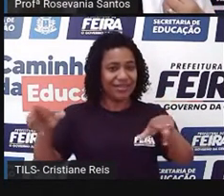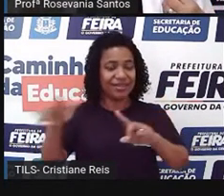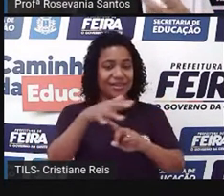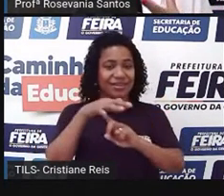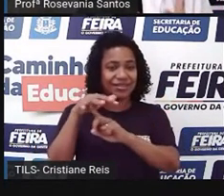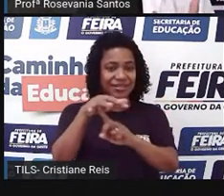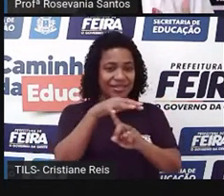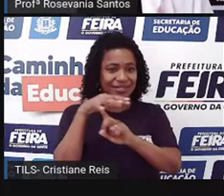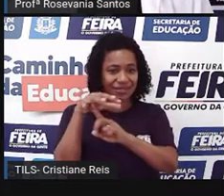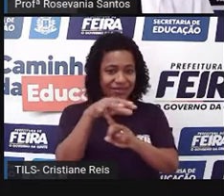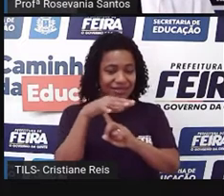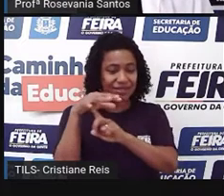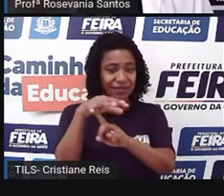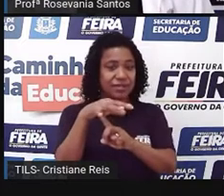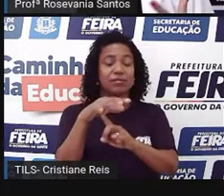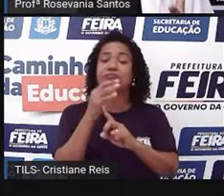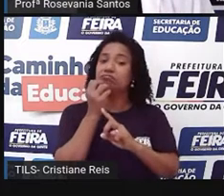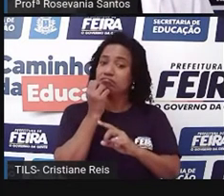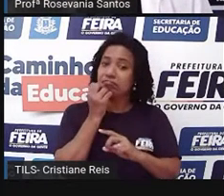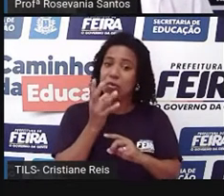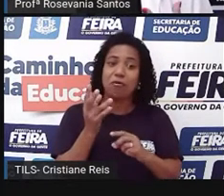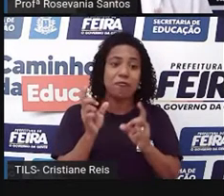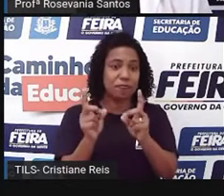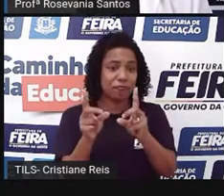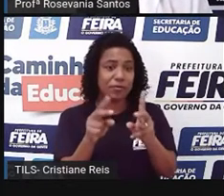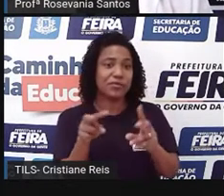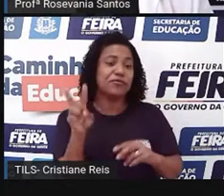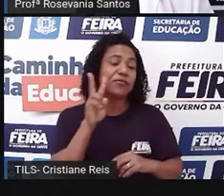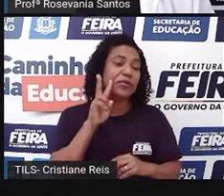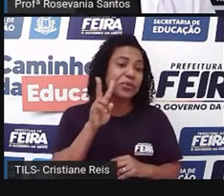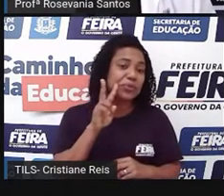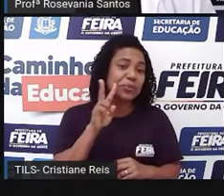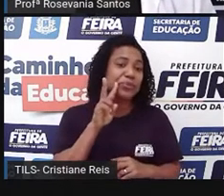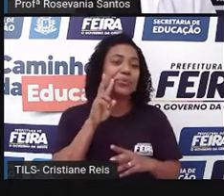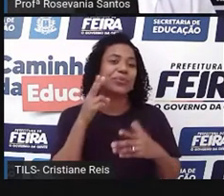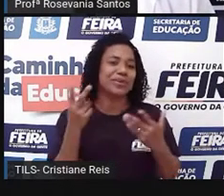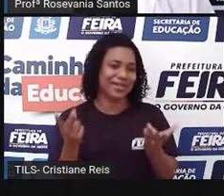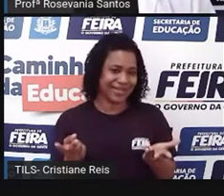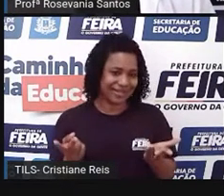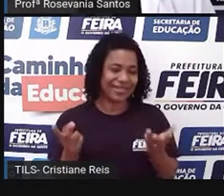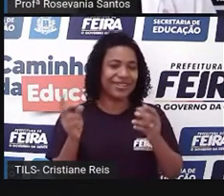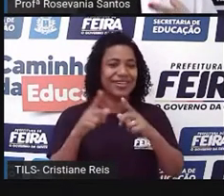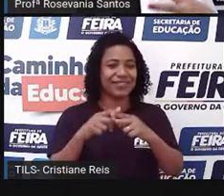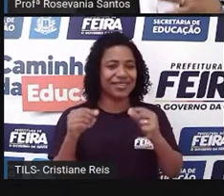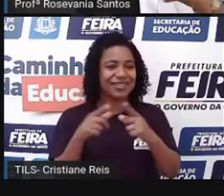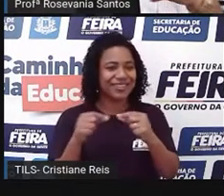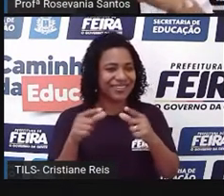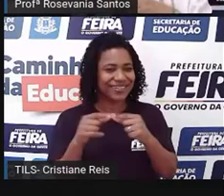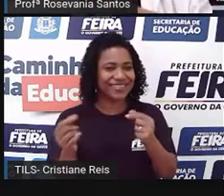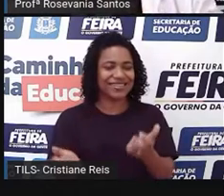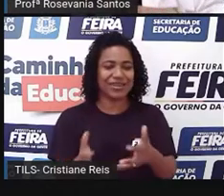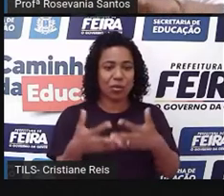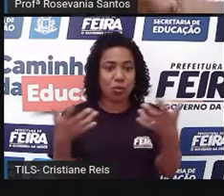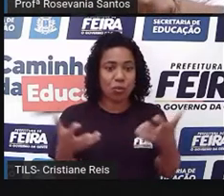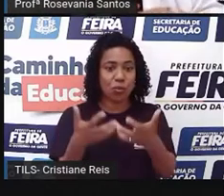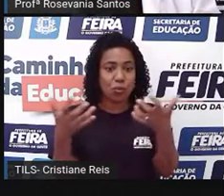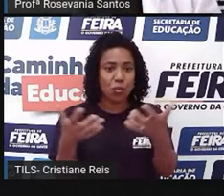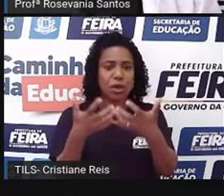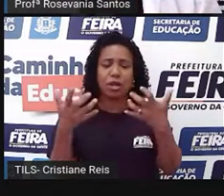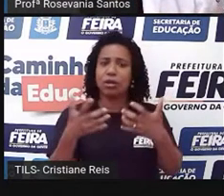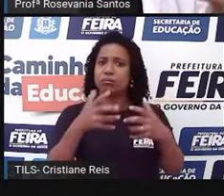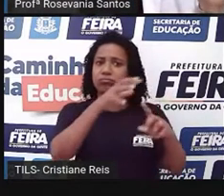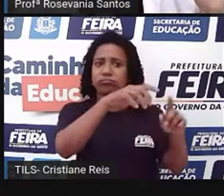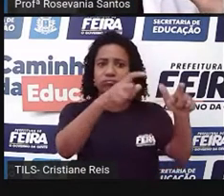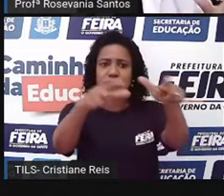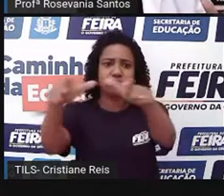essas mais populares, né, que vendem os legumes, que vendem verduras, né, hortaliças, elas estão espalhadas